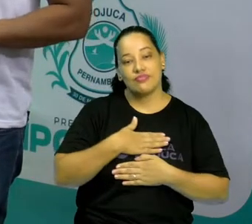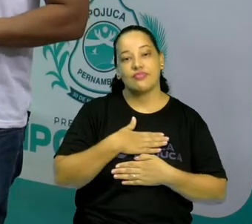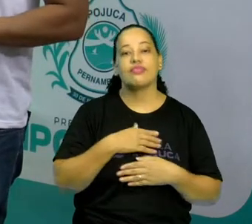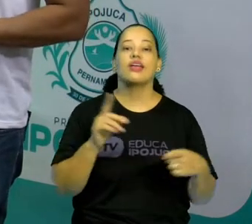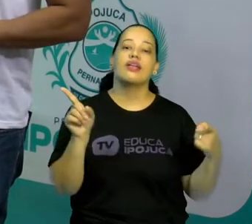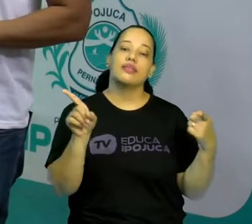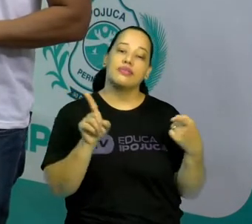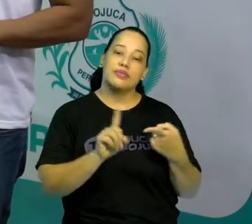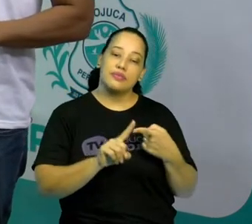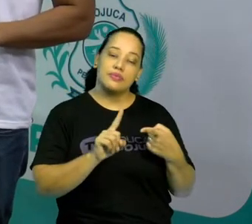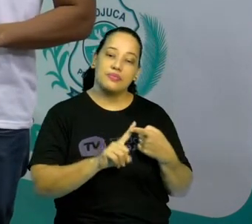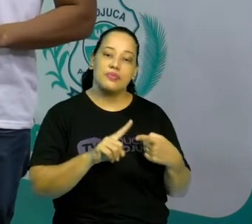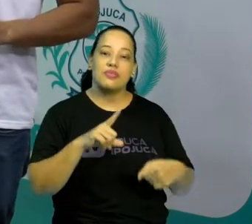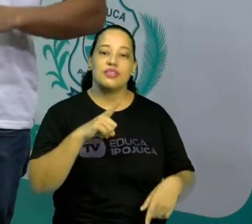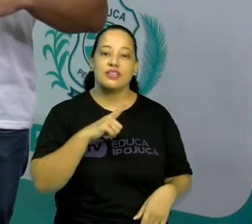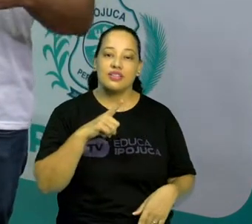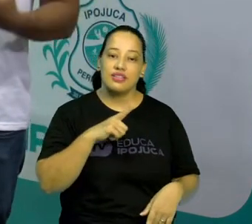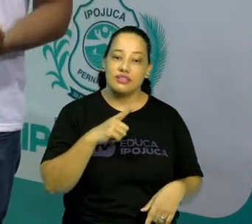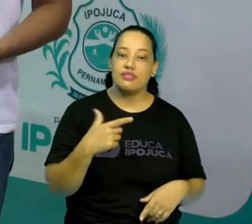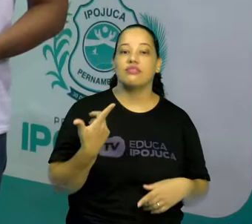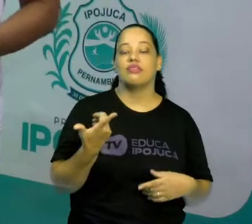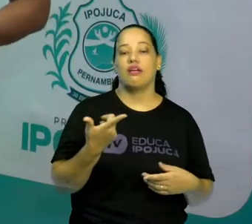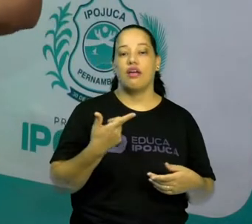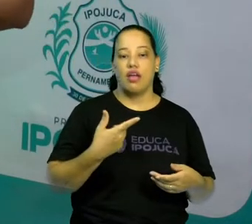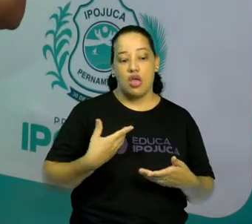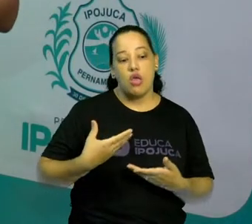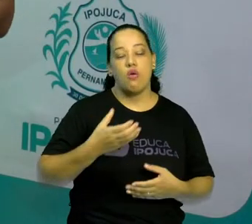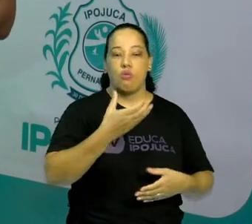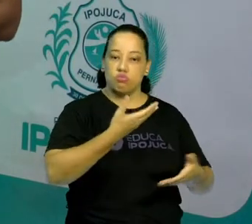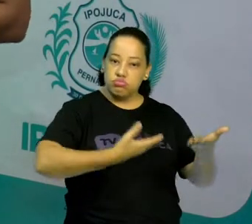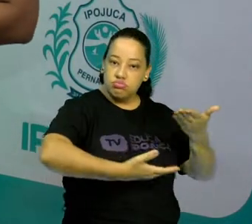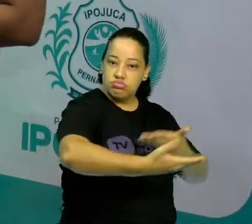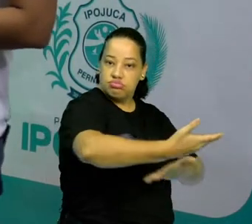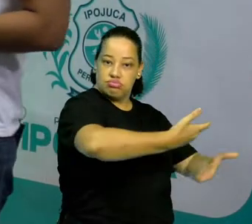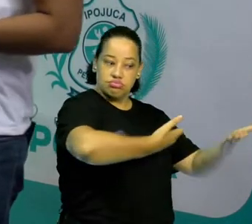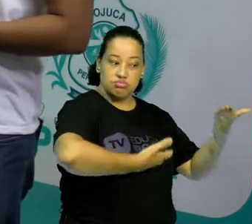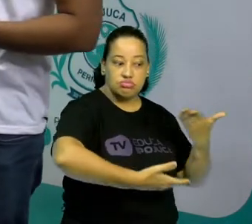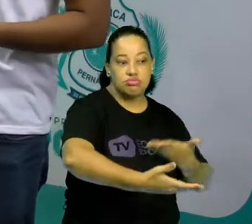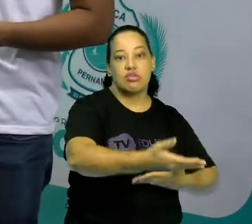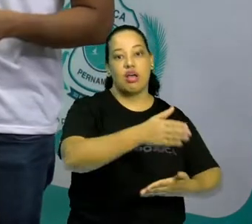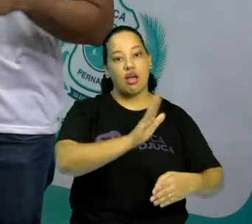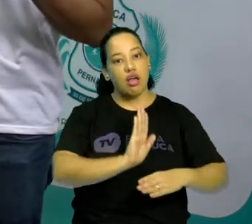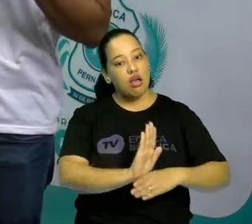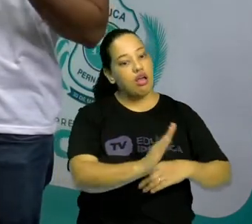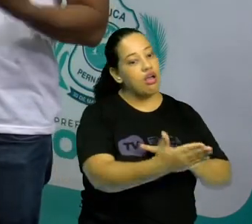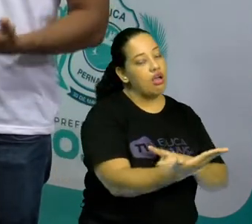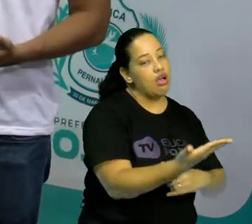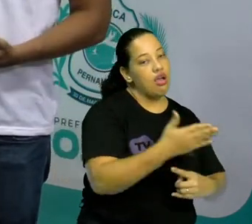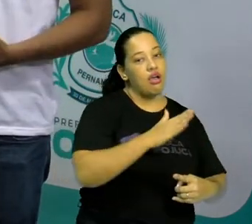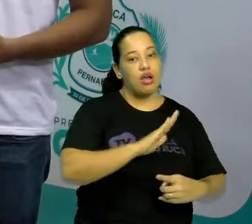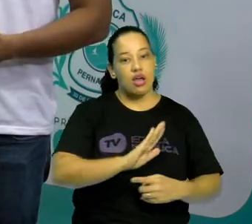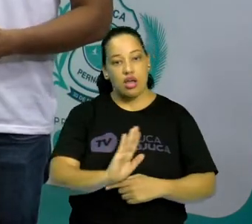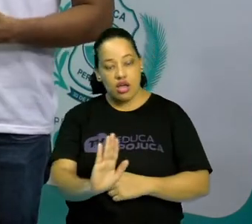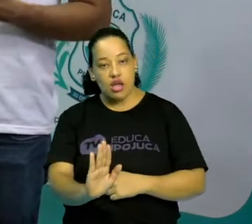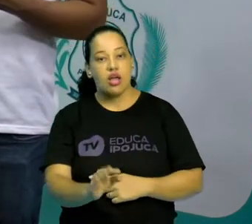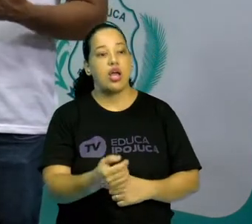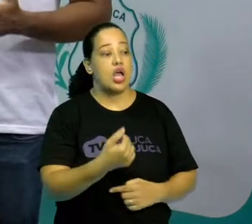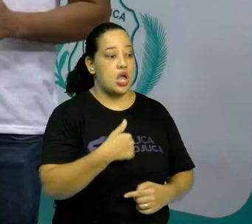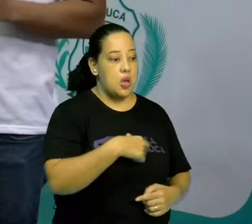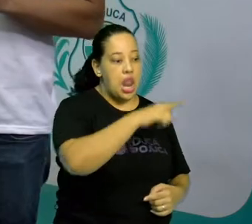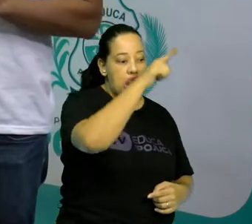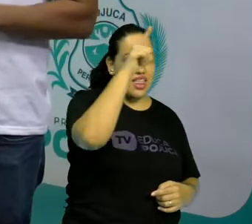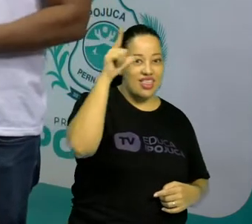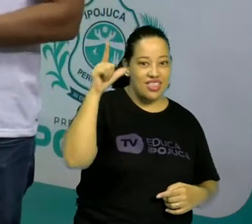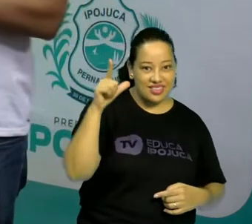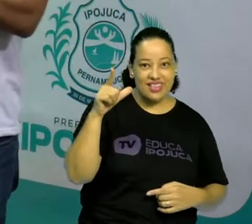a questão do espírito de cooperação, o espírito de liderança, de desenvolvimento, que vão